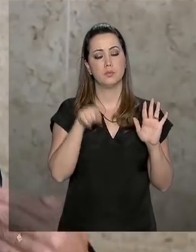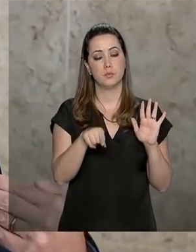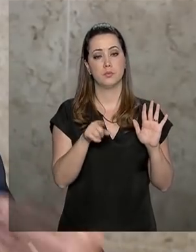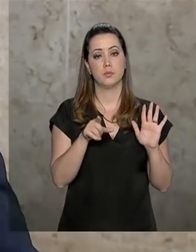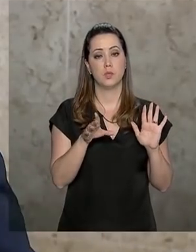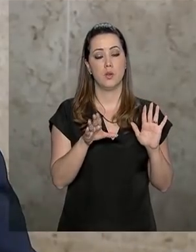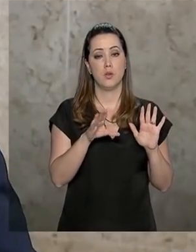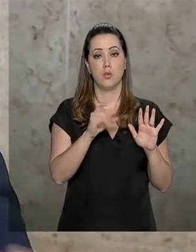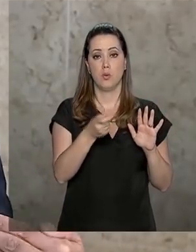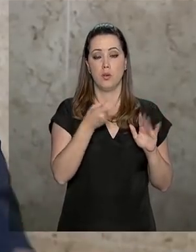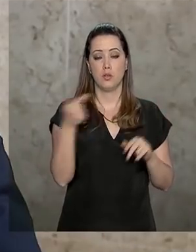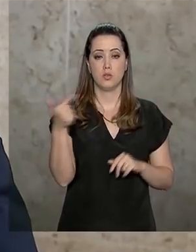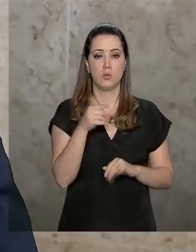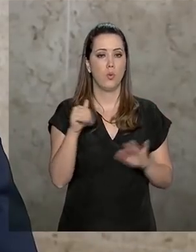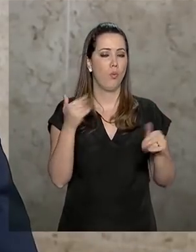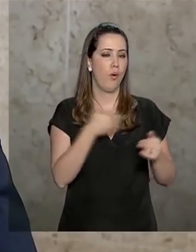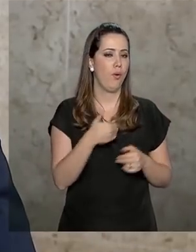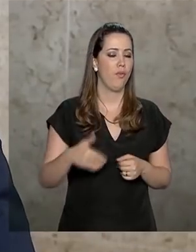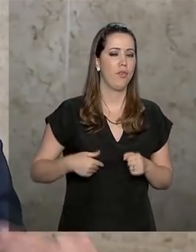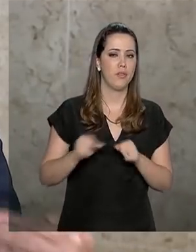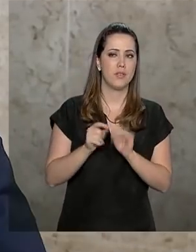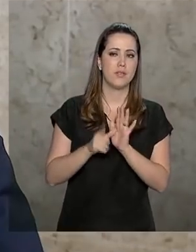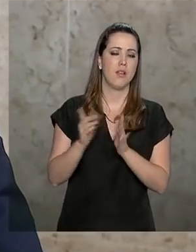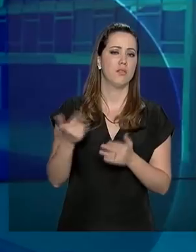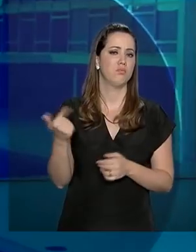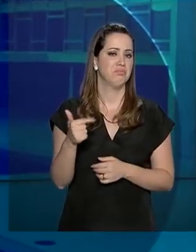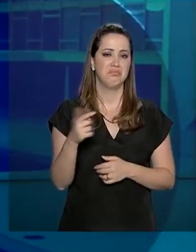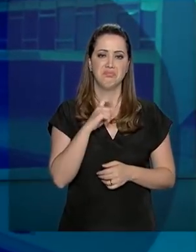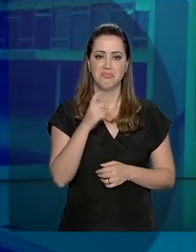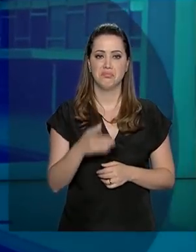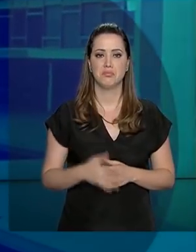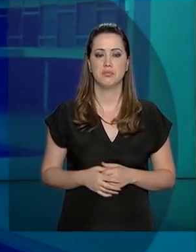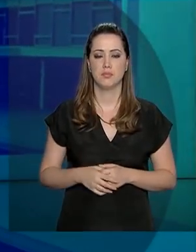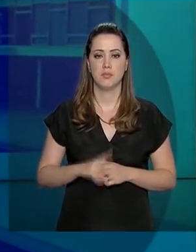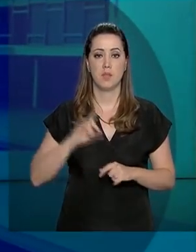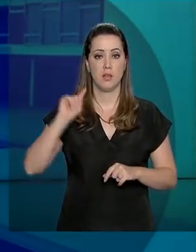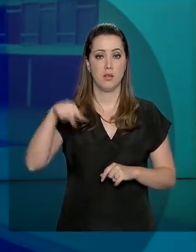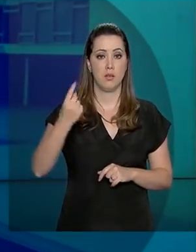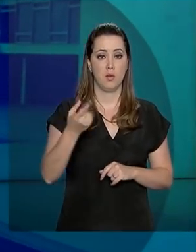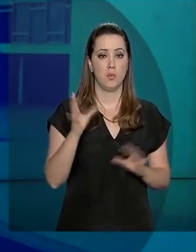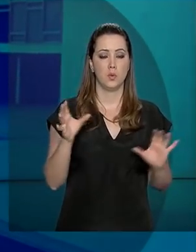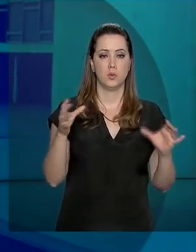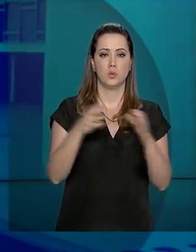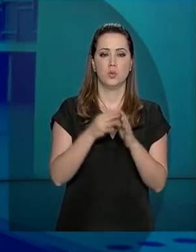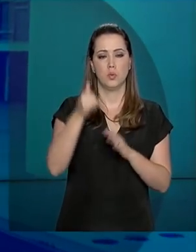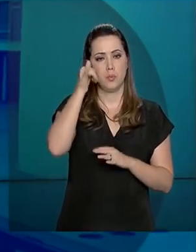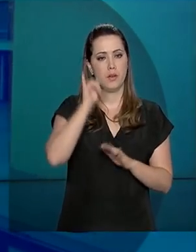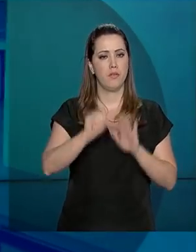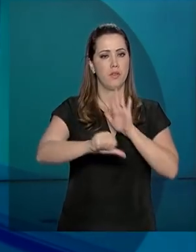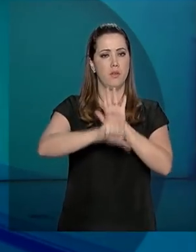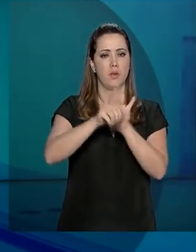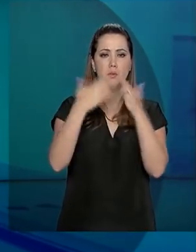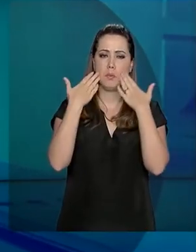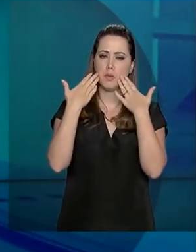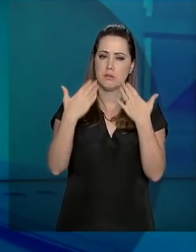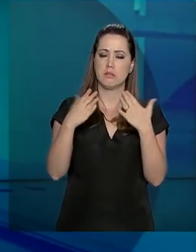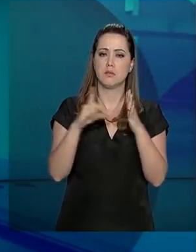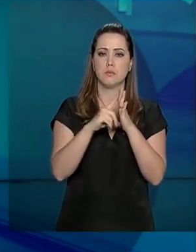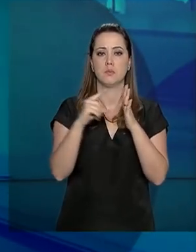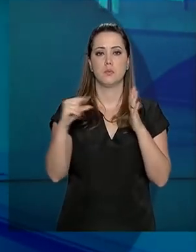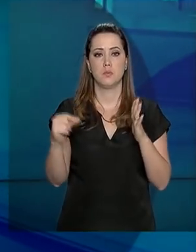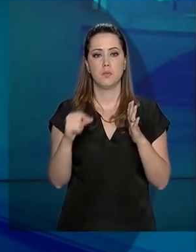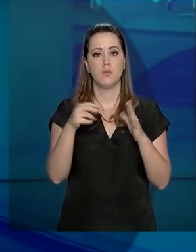do Caixa 2. Qual o governo fez disso antes? Nenhum. E depois de o pacote anticrime ser apresentado no